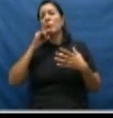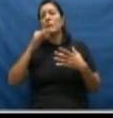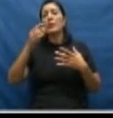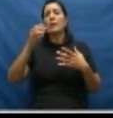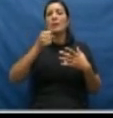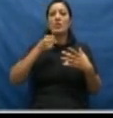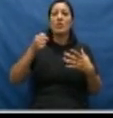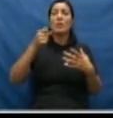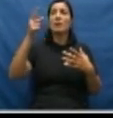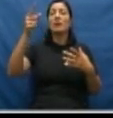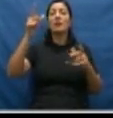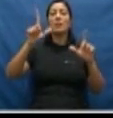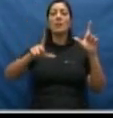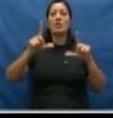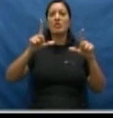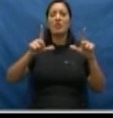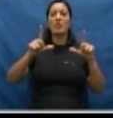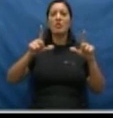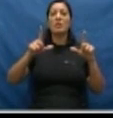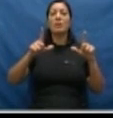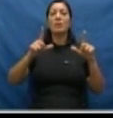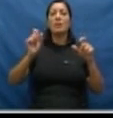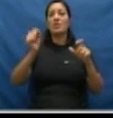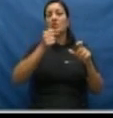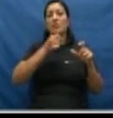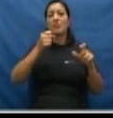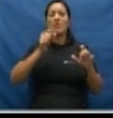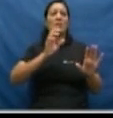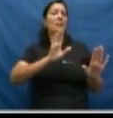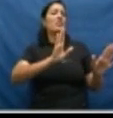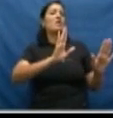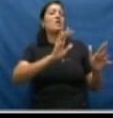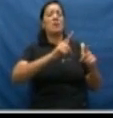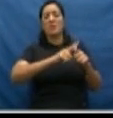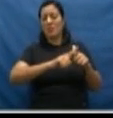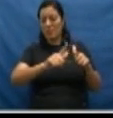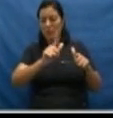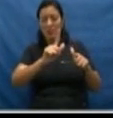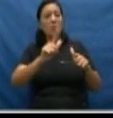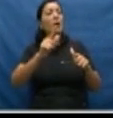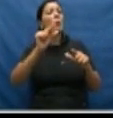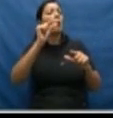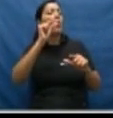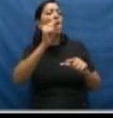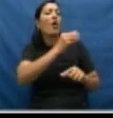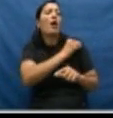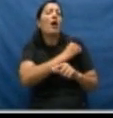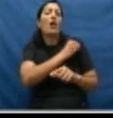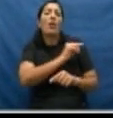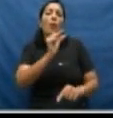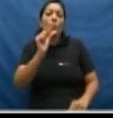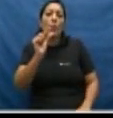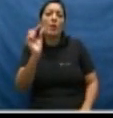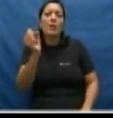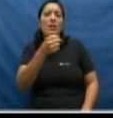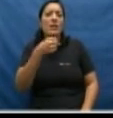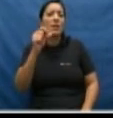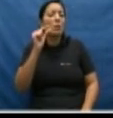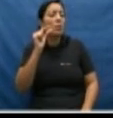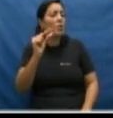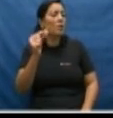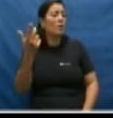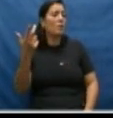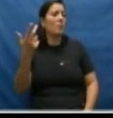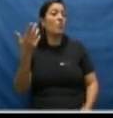meios televisivos, a cerveja não foi considerada, pelo seu teor alcoólico, como uma bebida de álcool.